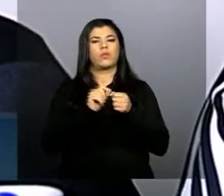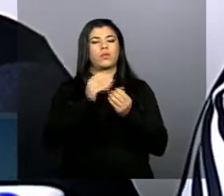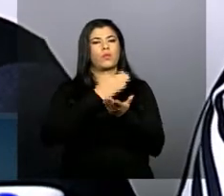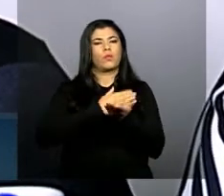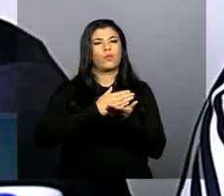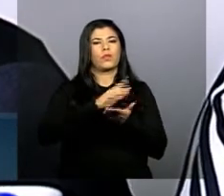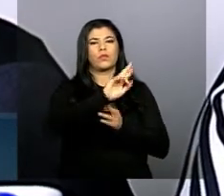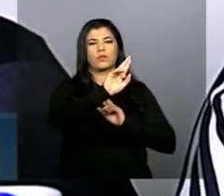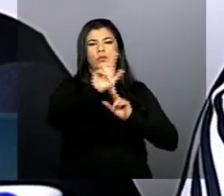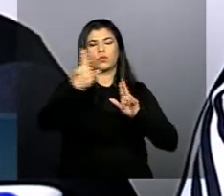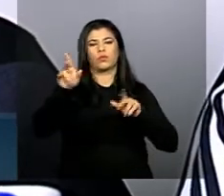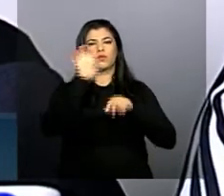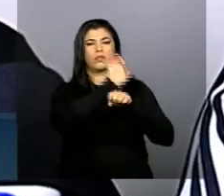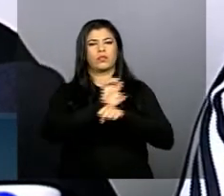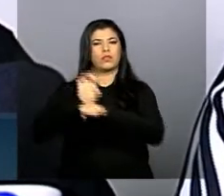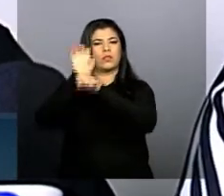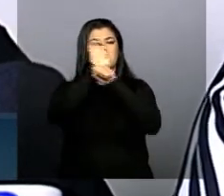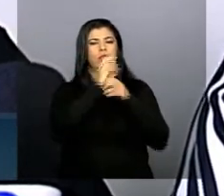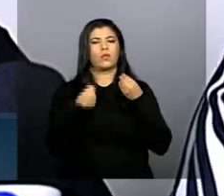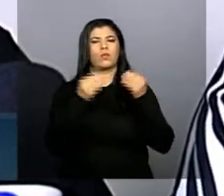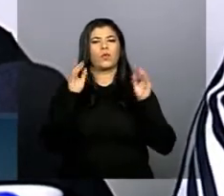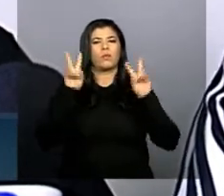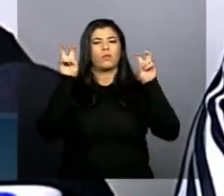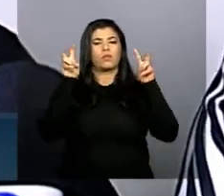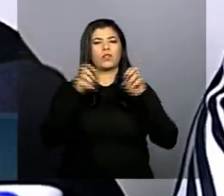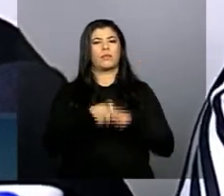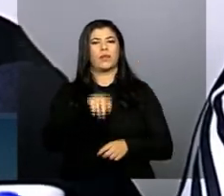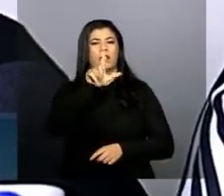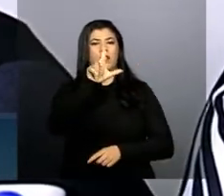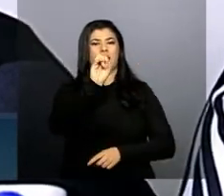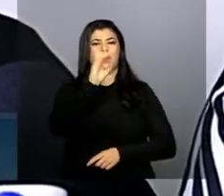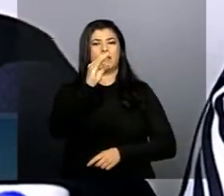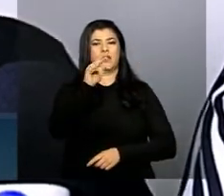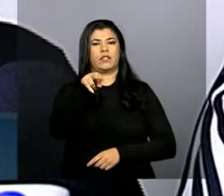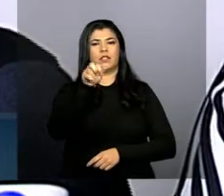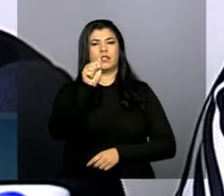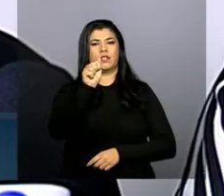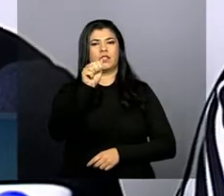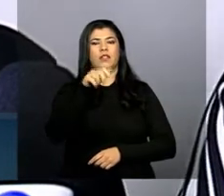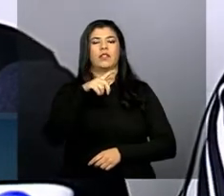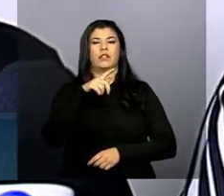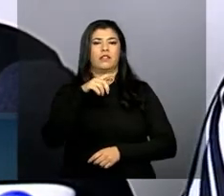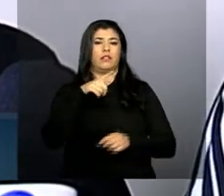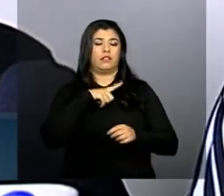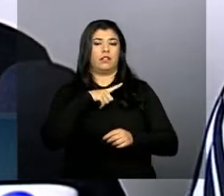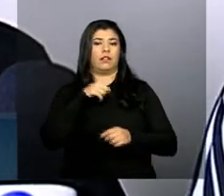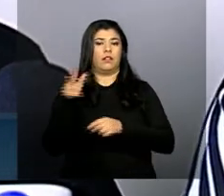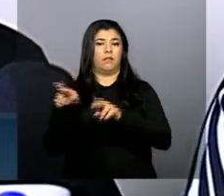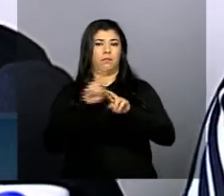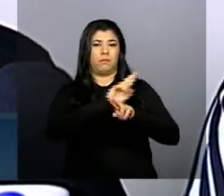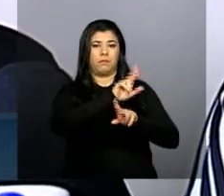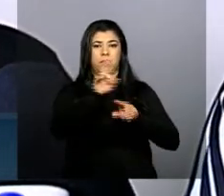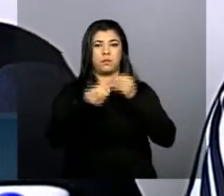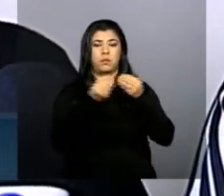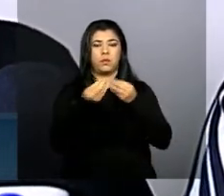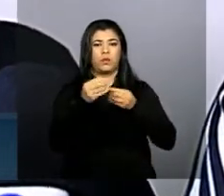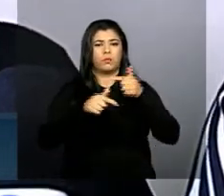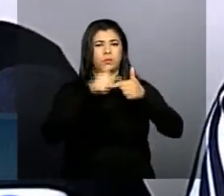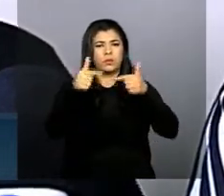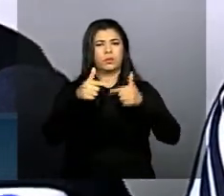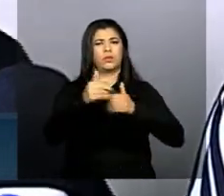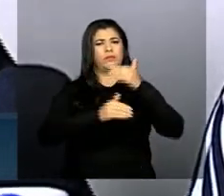de vários estados em torno de modernização do licenciamento ambiental de atividades rurais exemplos de como é que nós podemos avançar